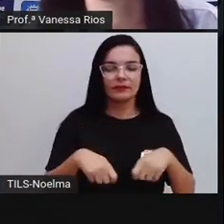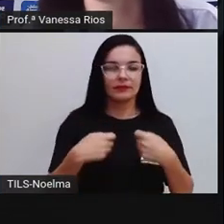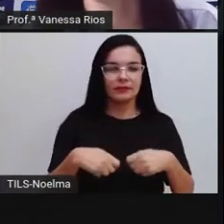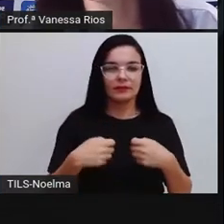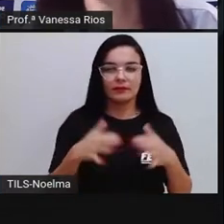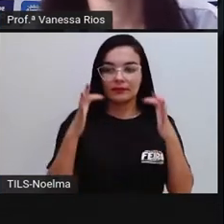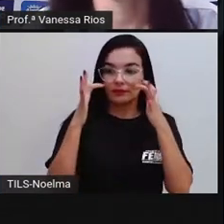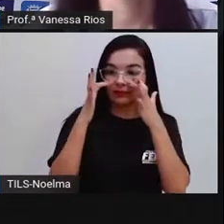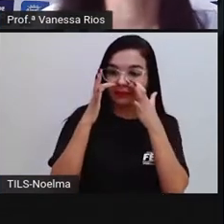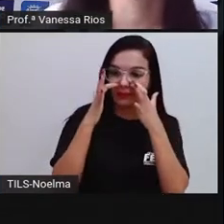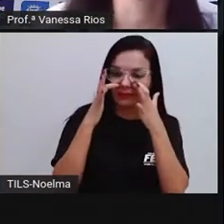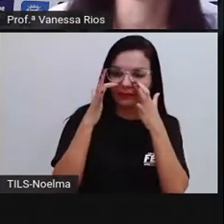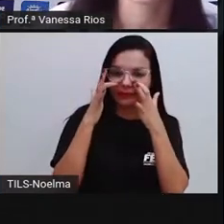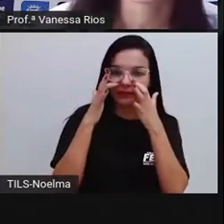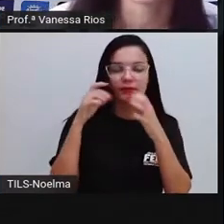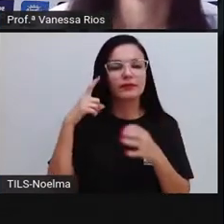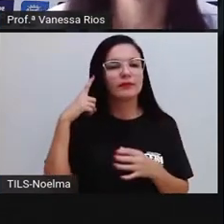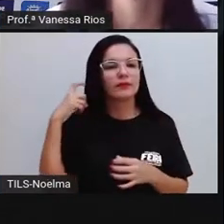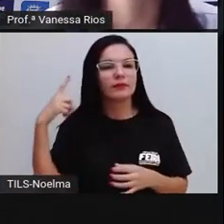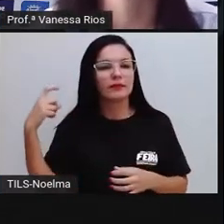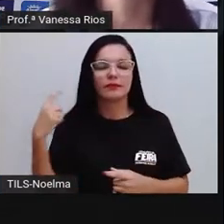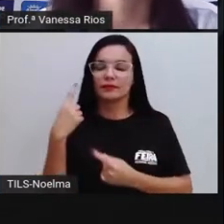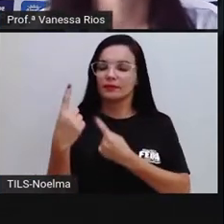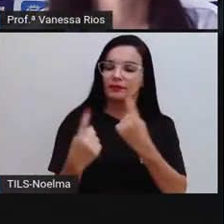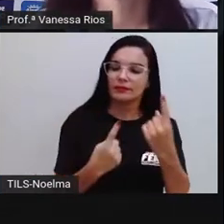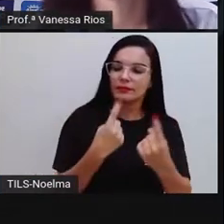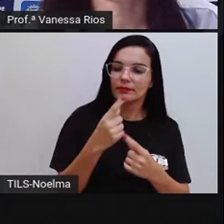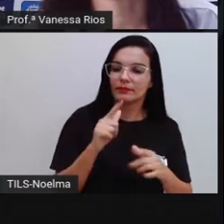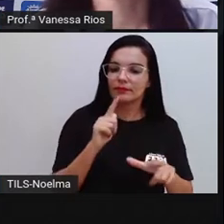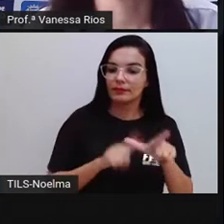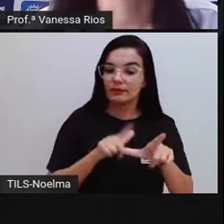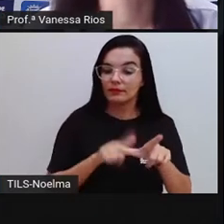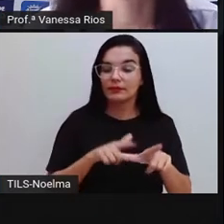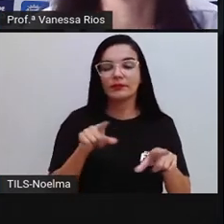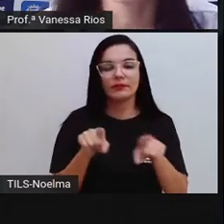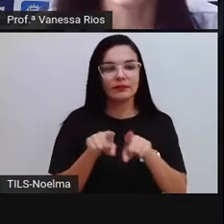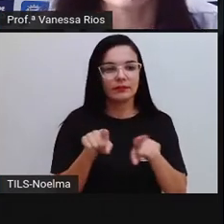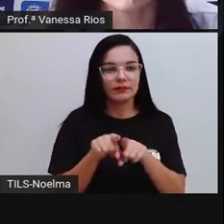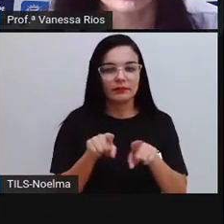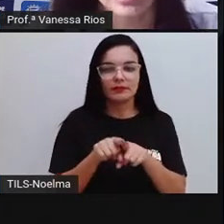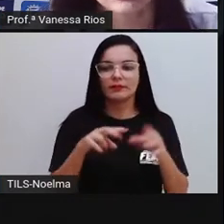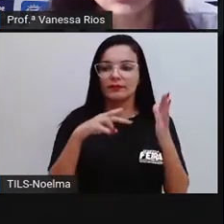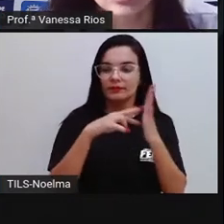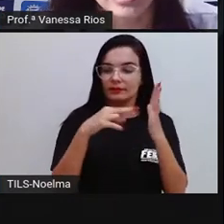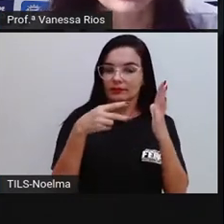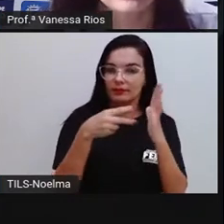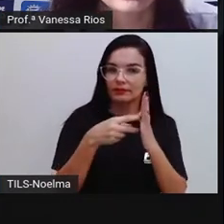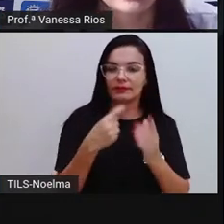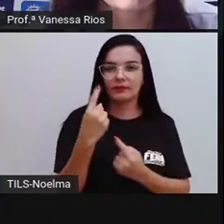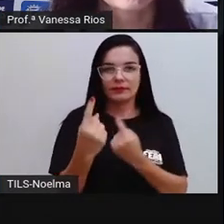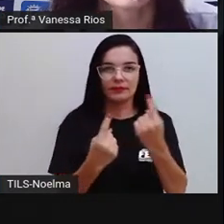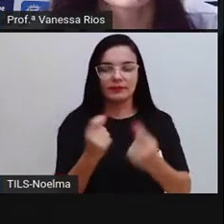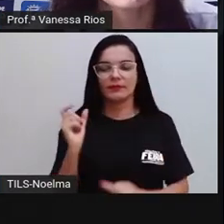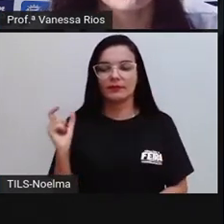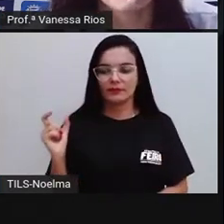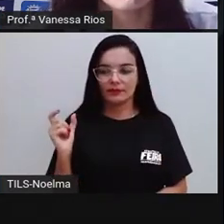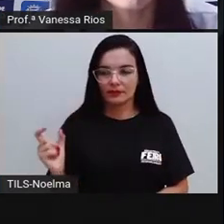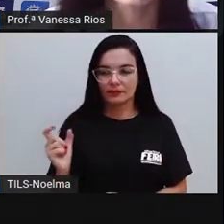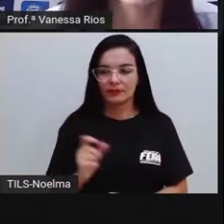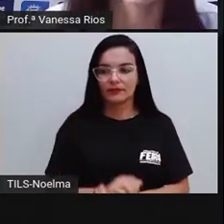atentos ao som de cada letra e também aos significados de cada palavra.